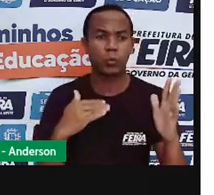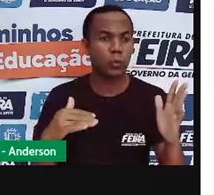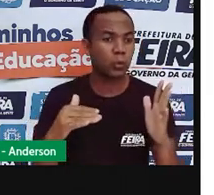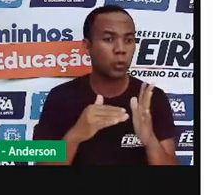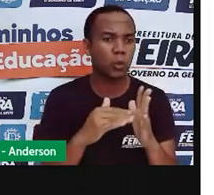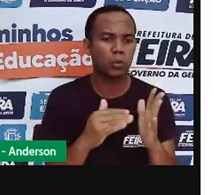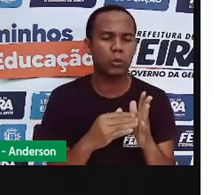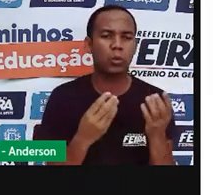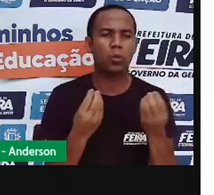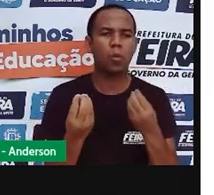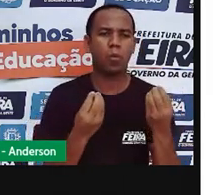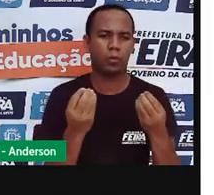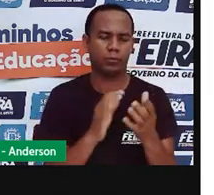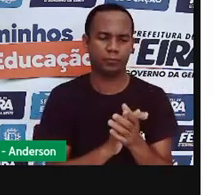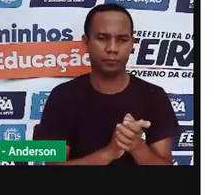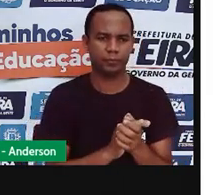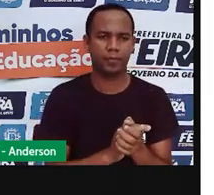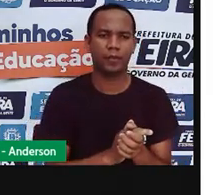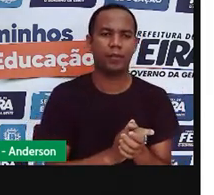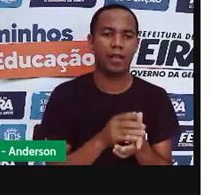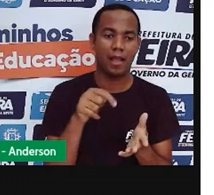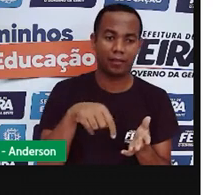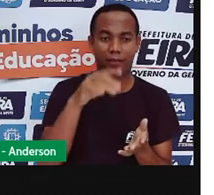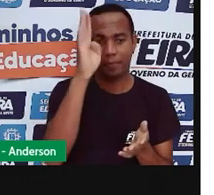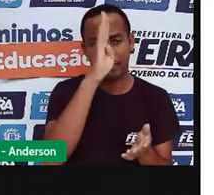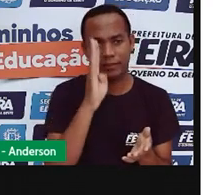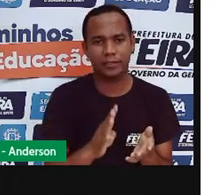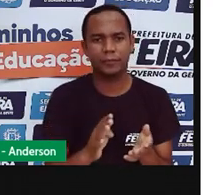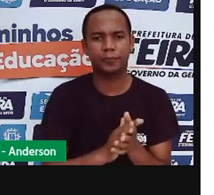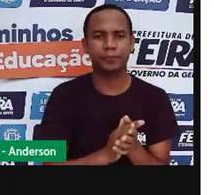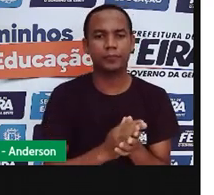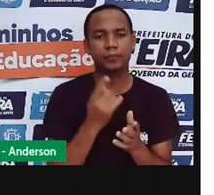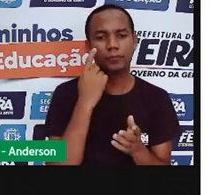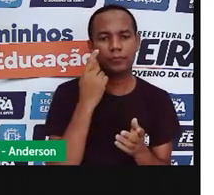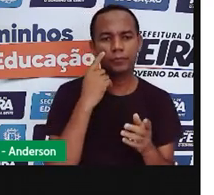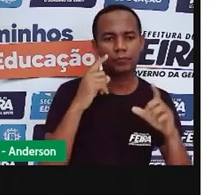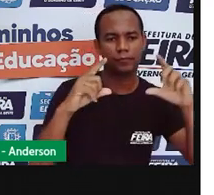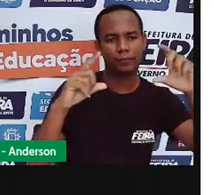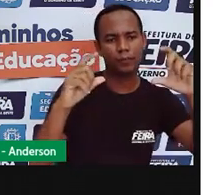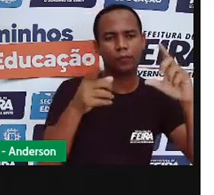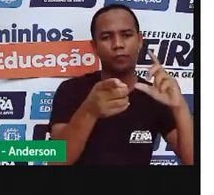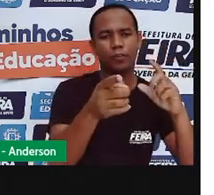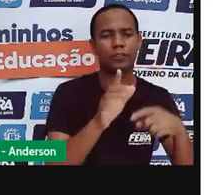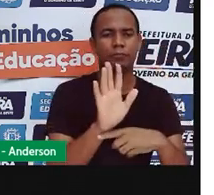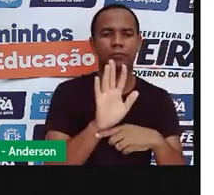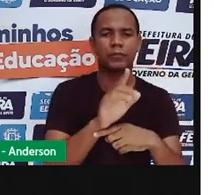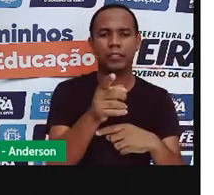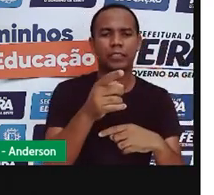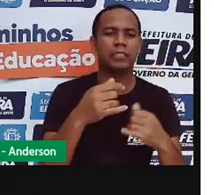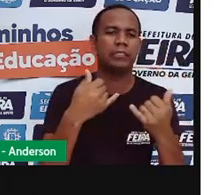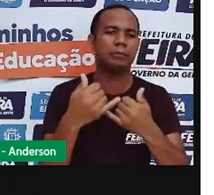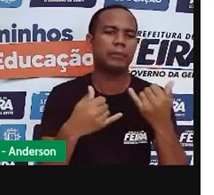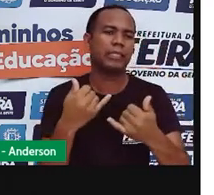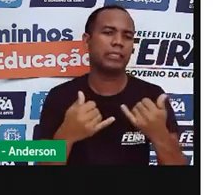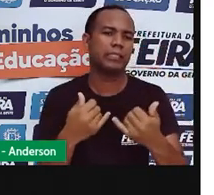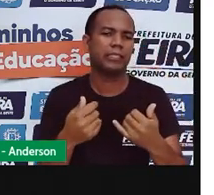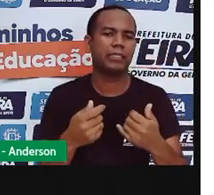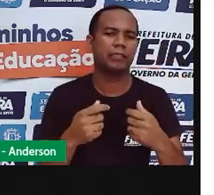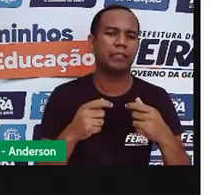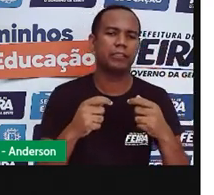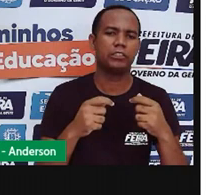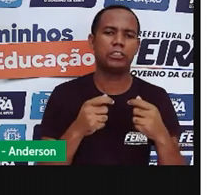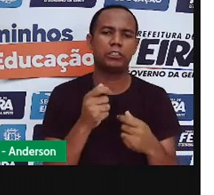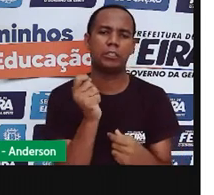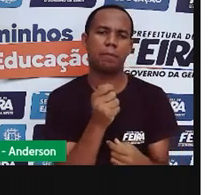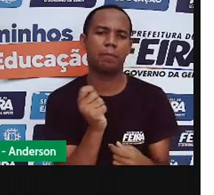onde? Para o nosso Brasil. E aí, na imagem, a tem o quê? Crianças brincando de corda, né? Brincando aí com